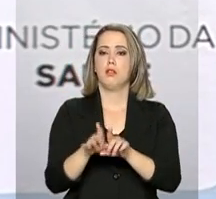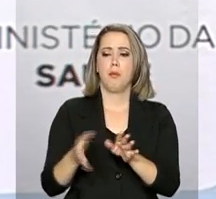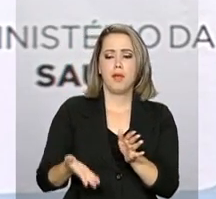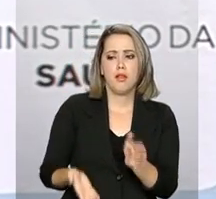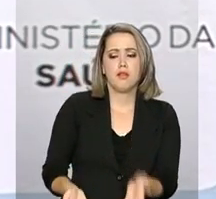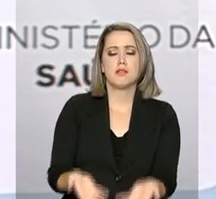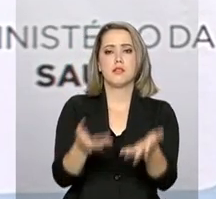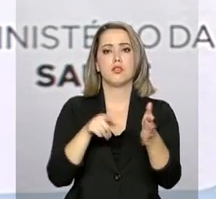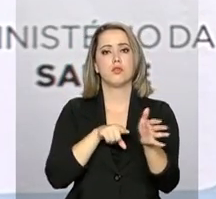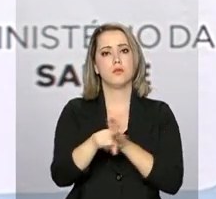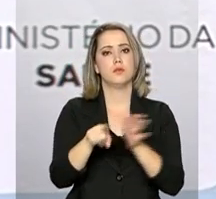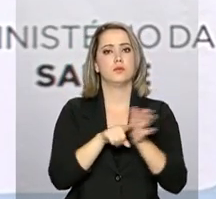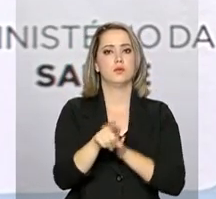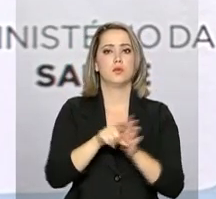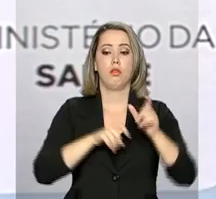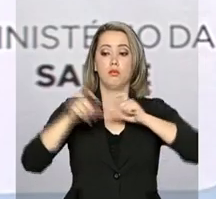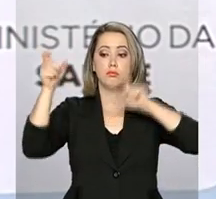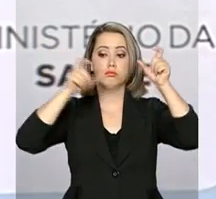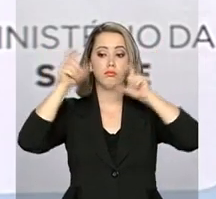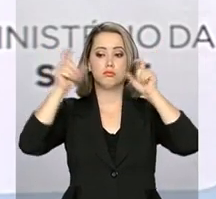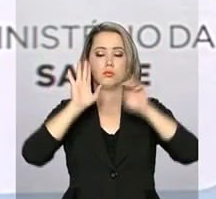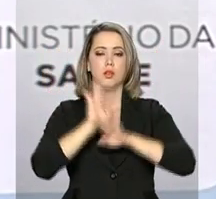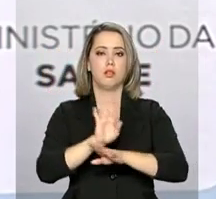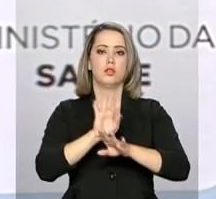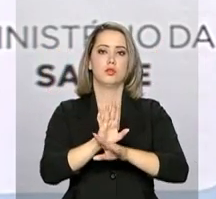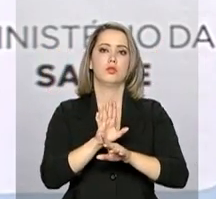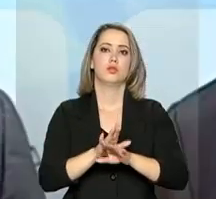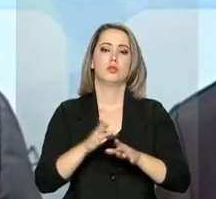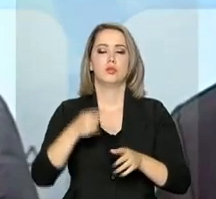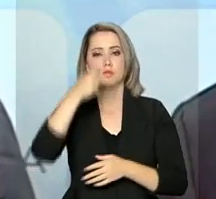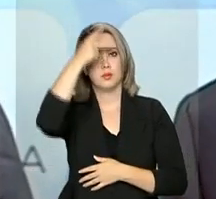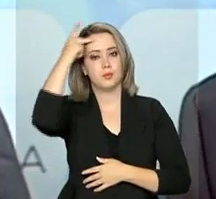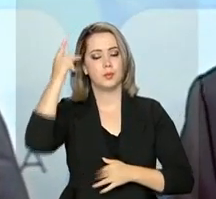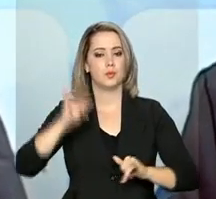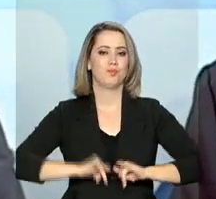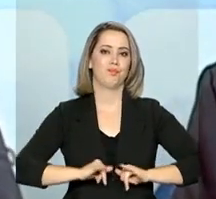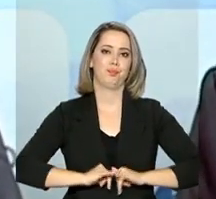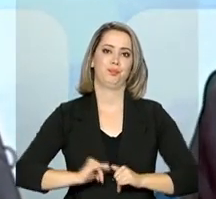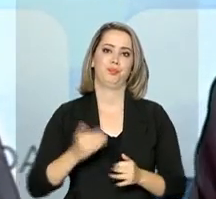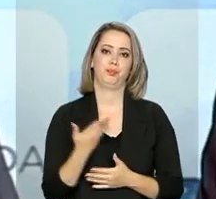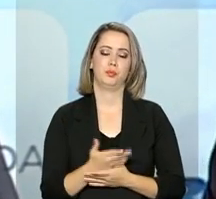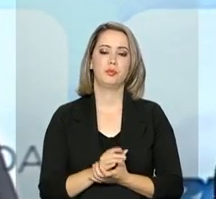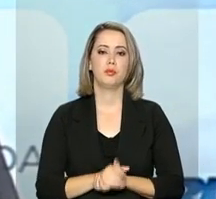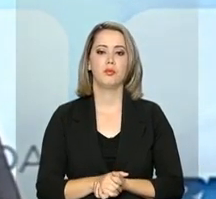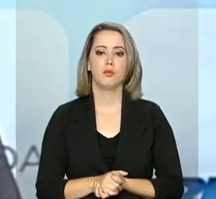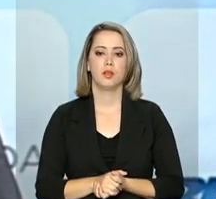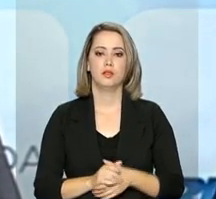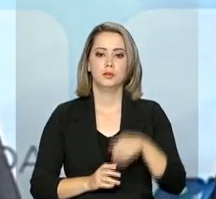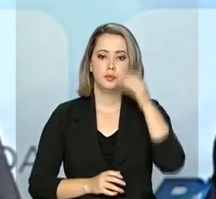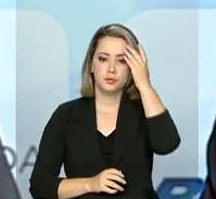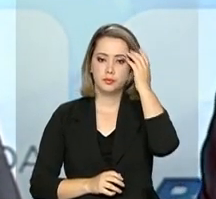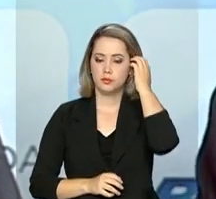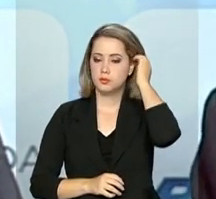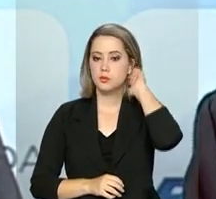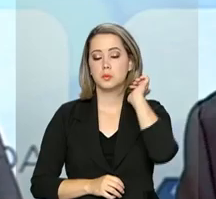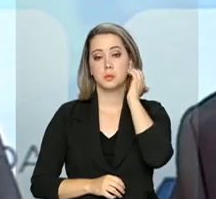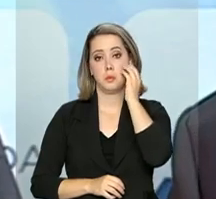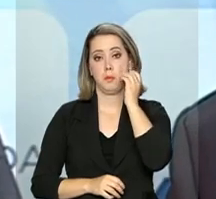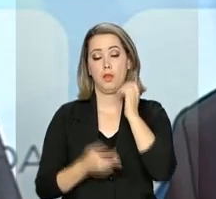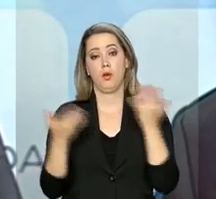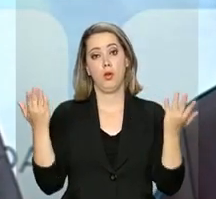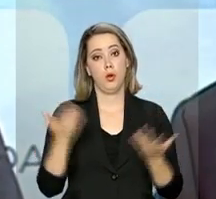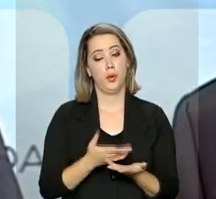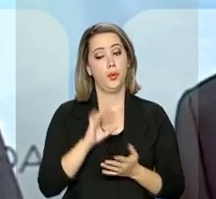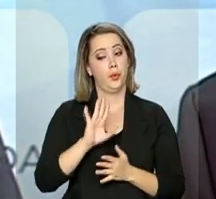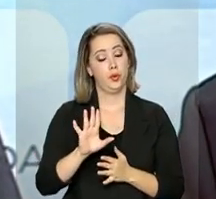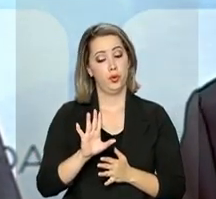e mantendo a vigilância e a assistência às vítimas. Nesse momento, a Zika ou a microcefalia determinada pela Zika não é mais um